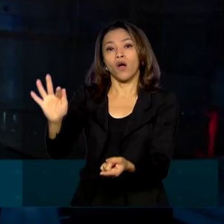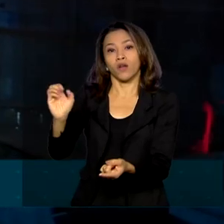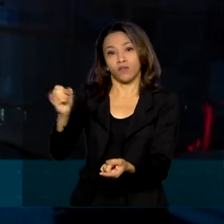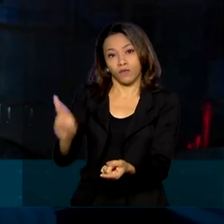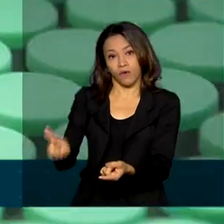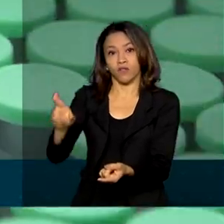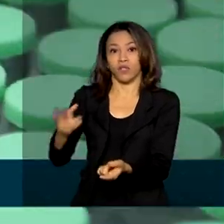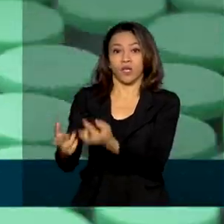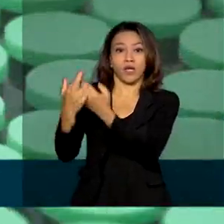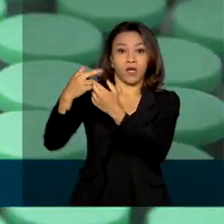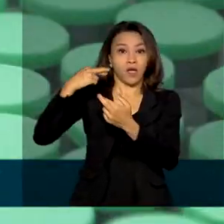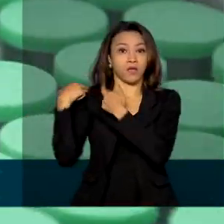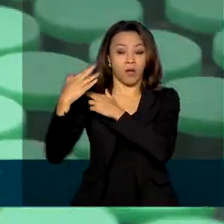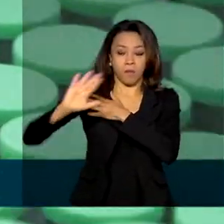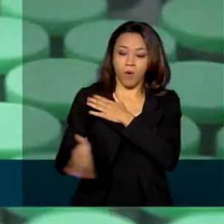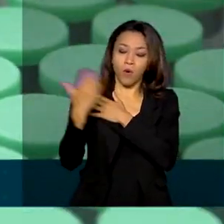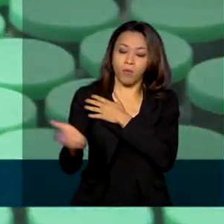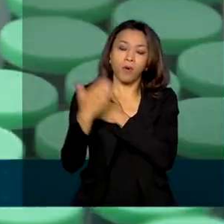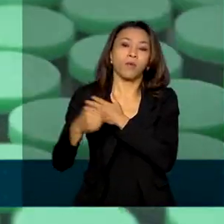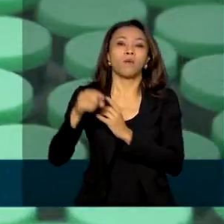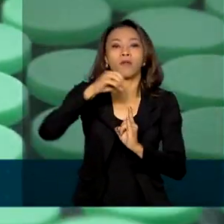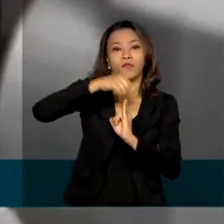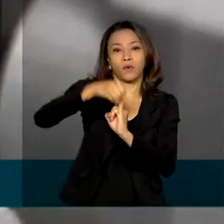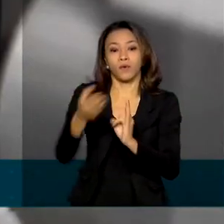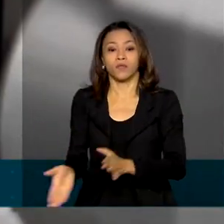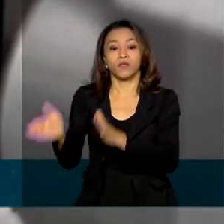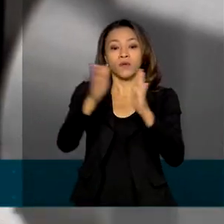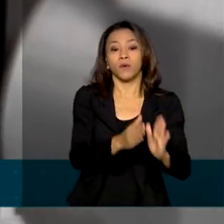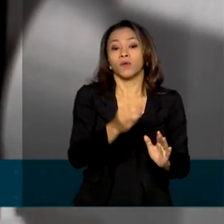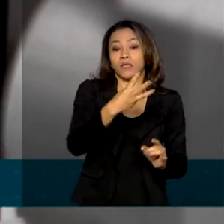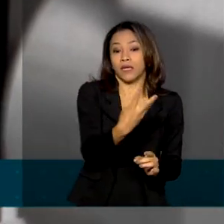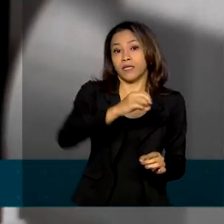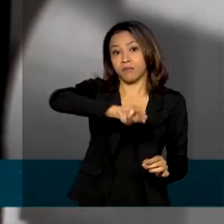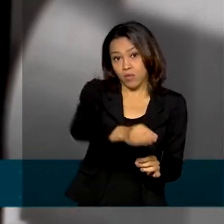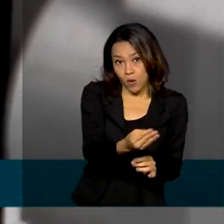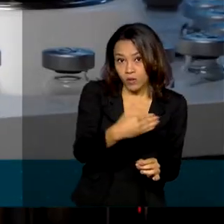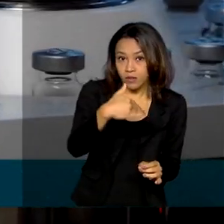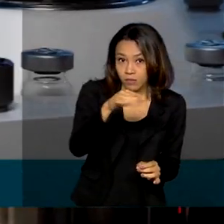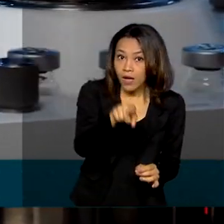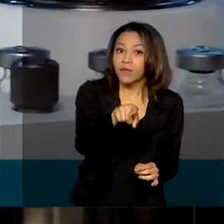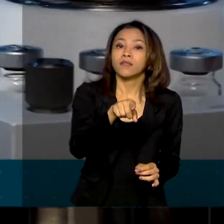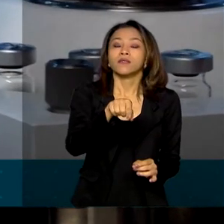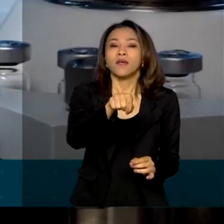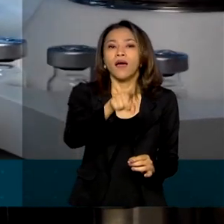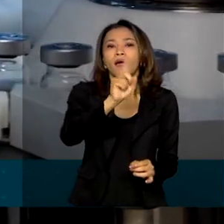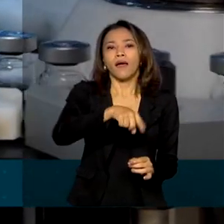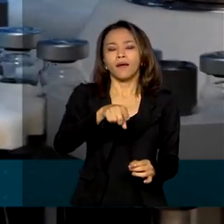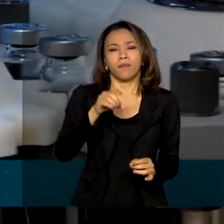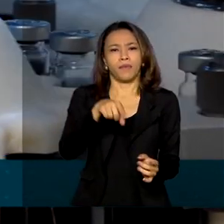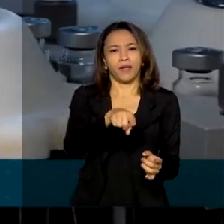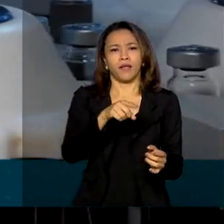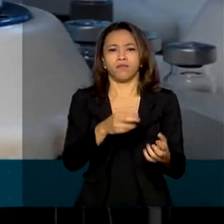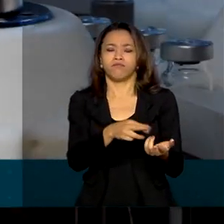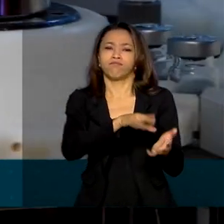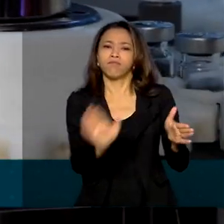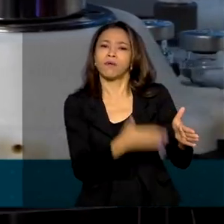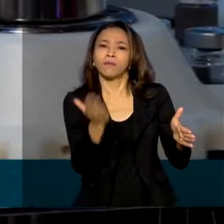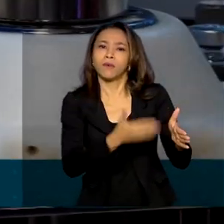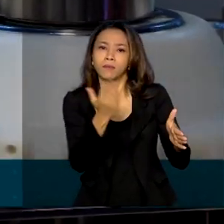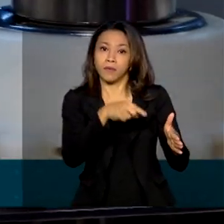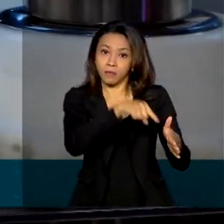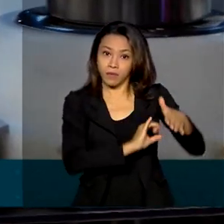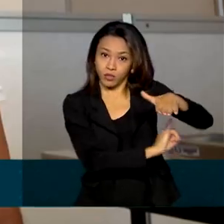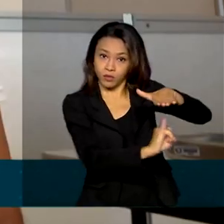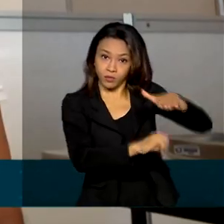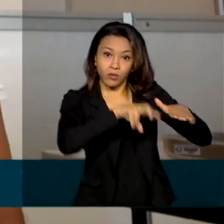pela Fiocruz e outras 3 milhões e 900 mil doses são da Coronavac produzida pelo Instituto Butantan. As